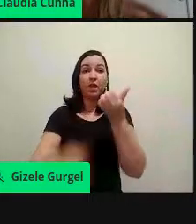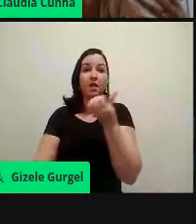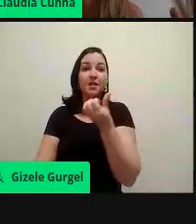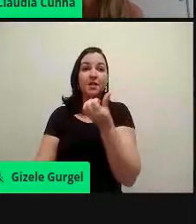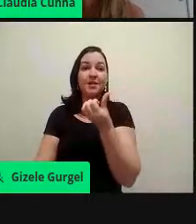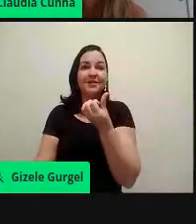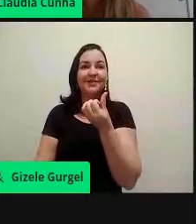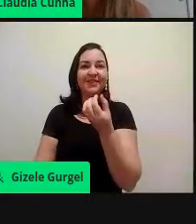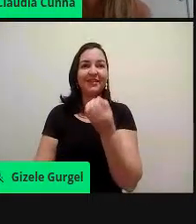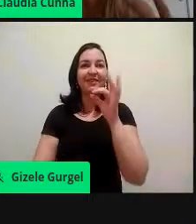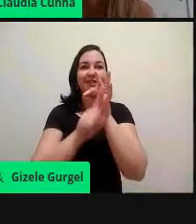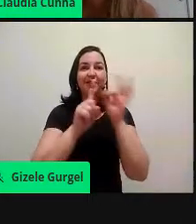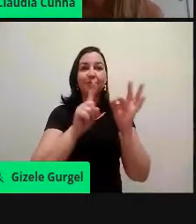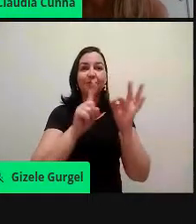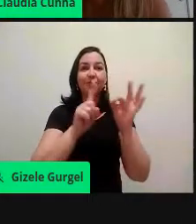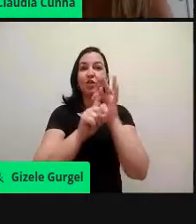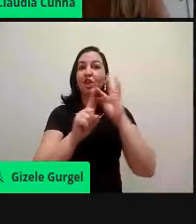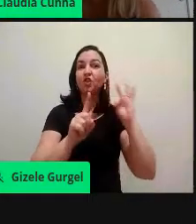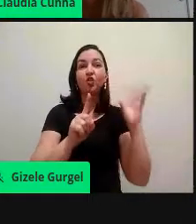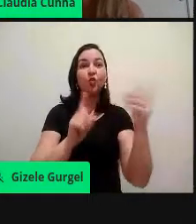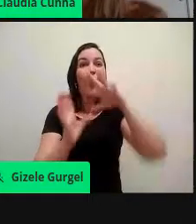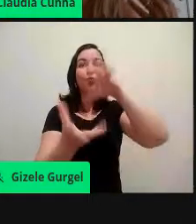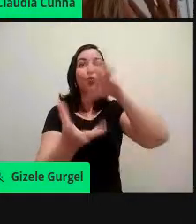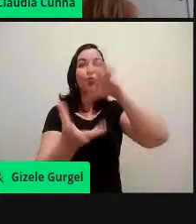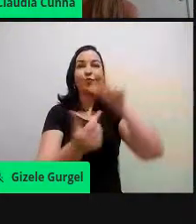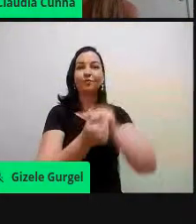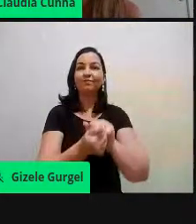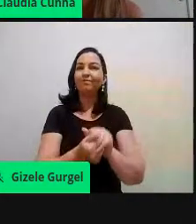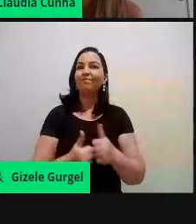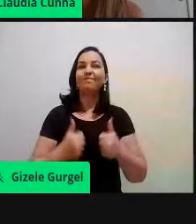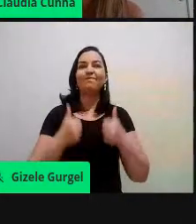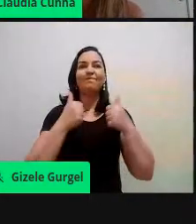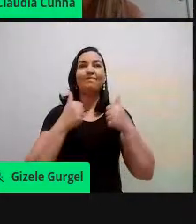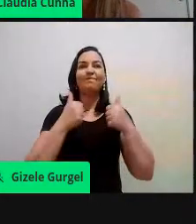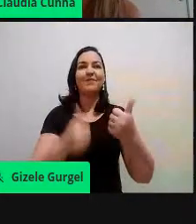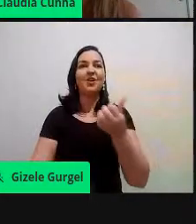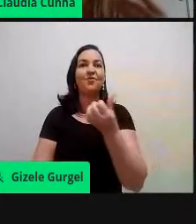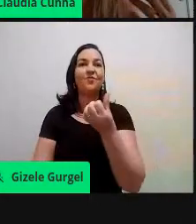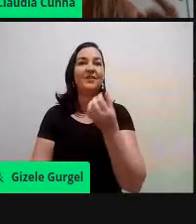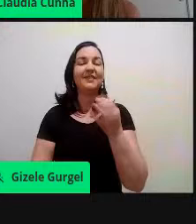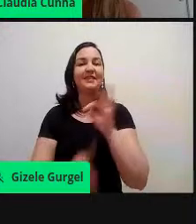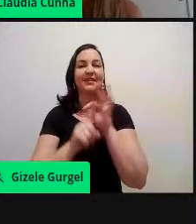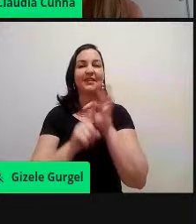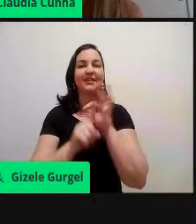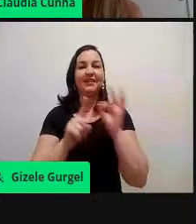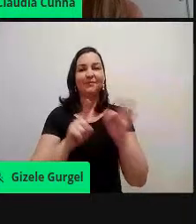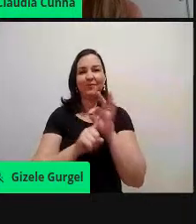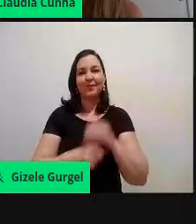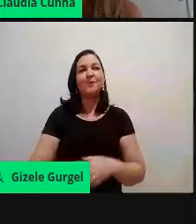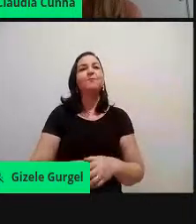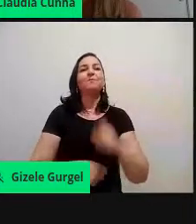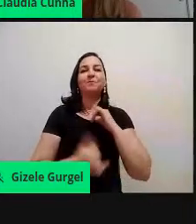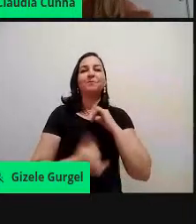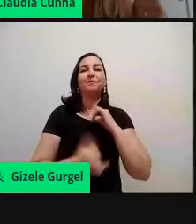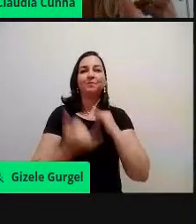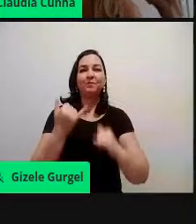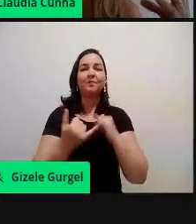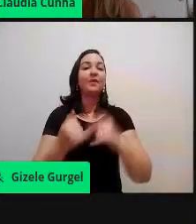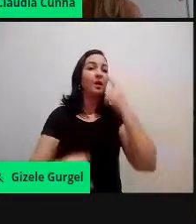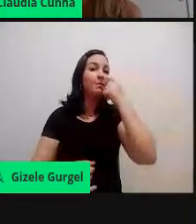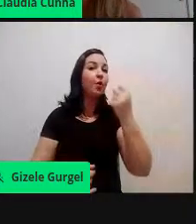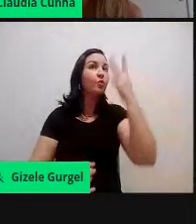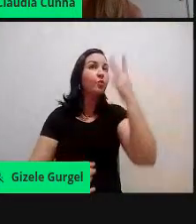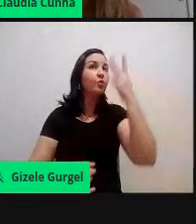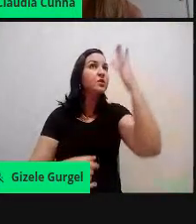né, as atividades industriais, a queima de combustíveis fósseis, né, de fonte não renovável de energia, os poluentes atmosféricos